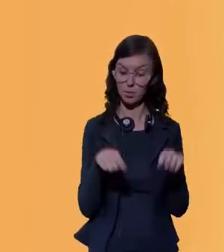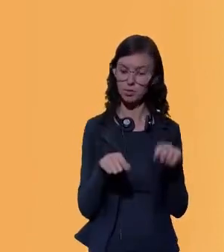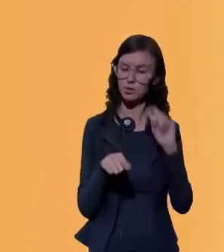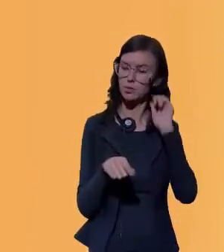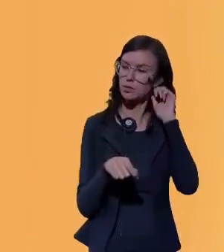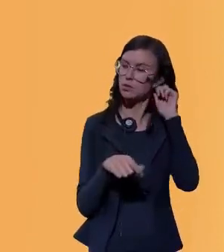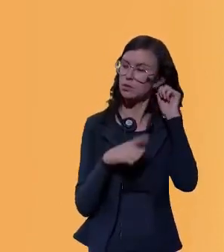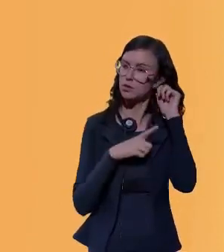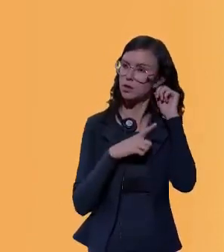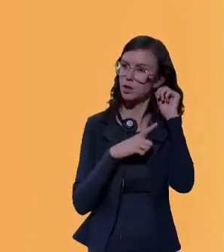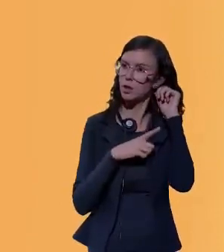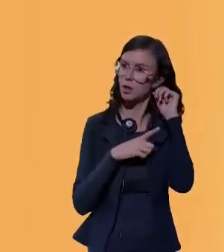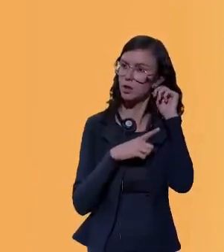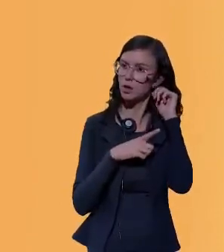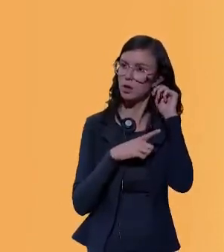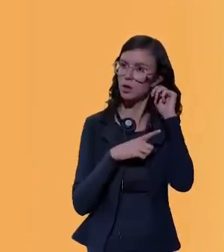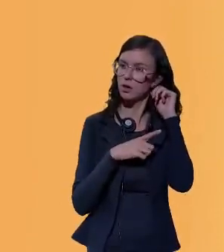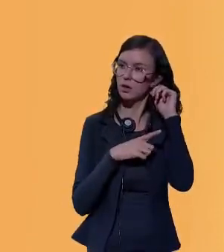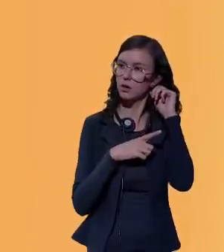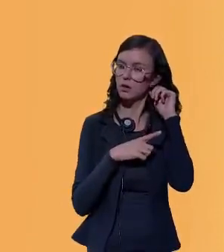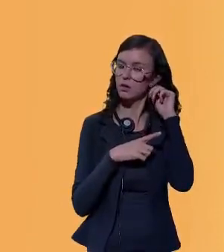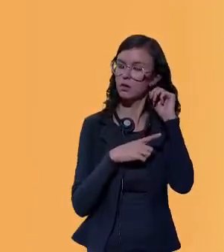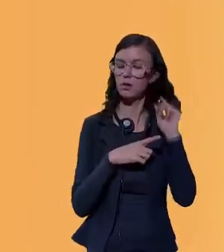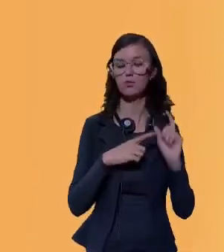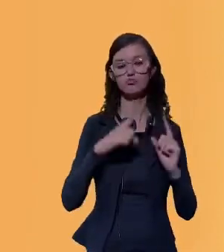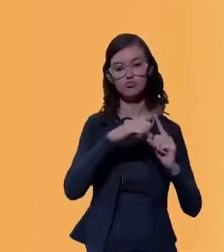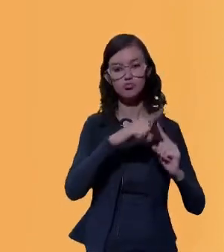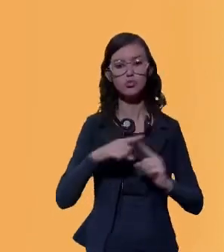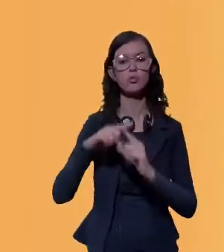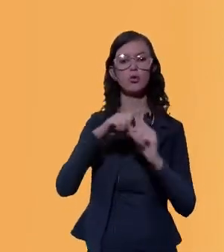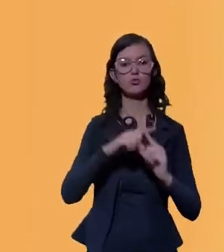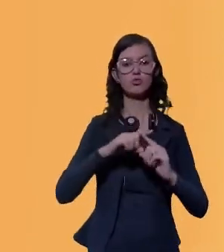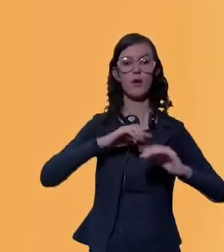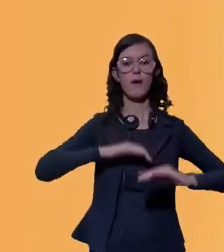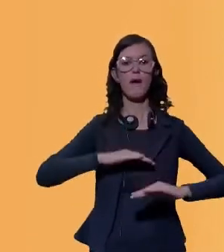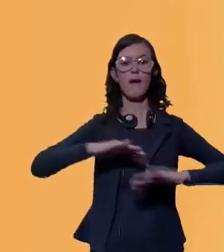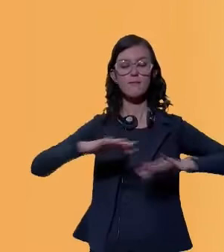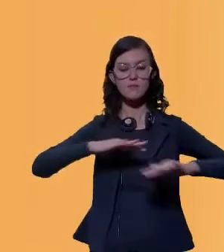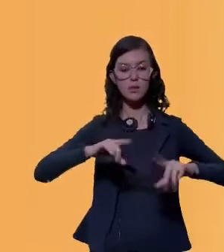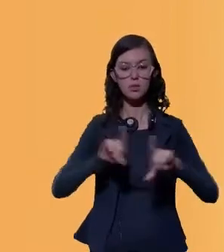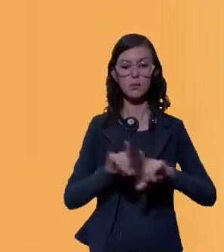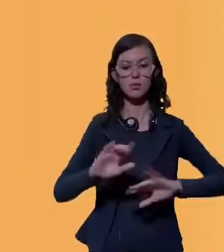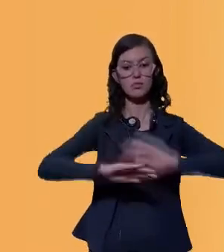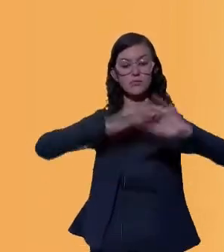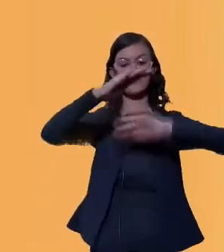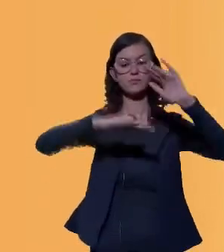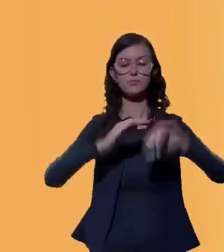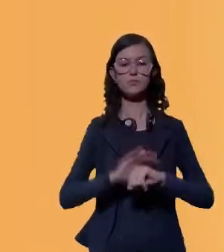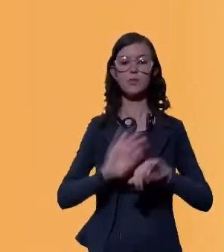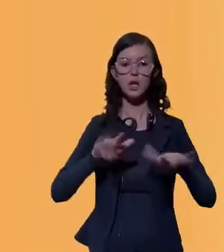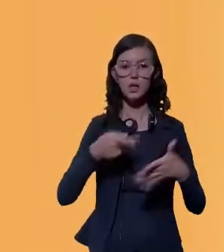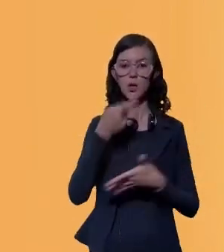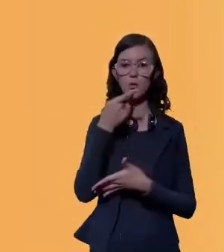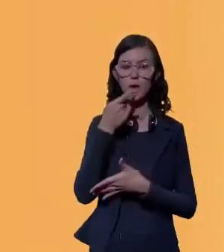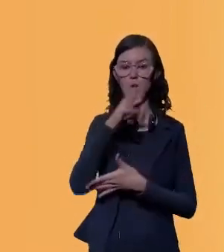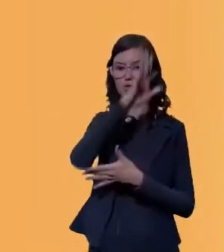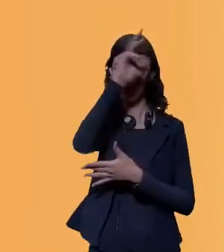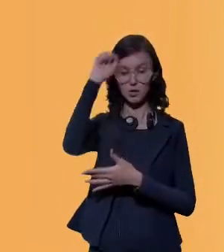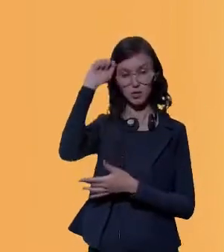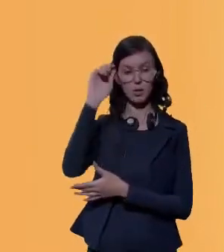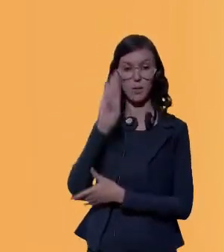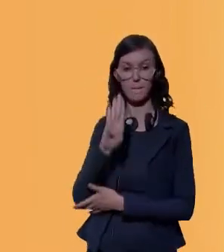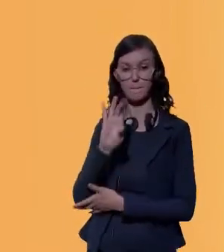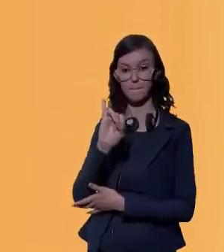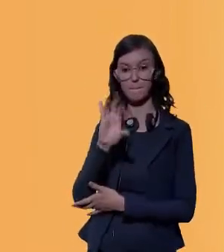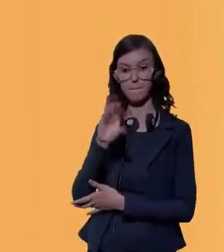opções de atuação e de desenvolvimento. Na Amazônia, tem que falar de bioeconomia, mas a